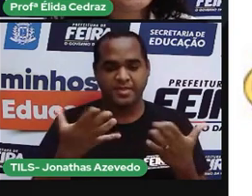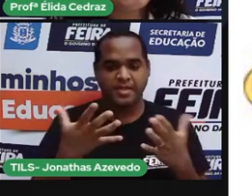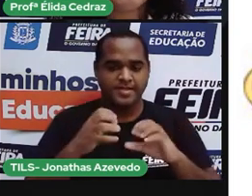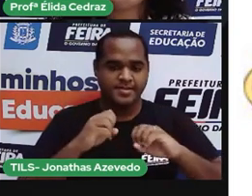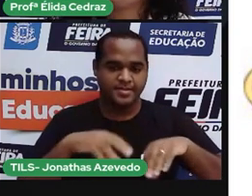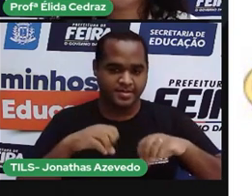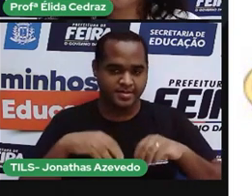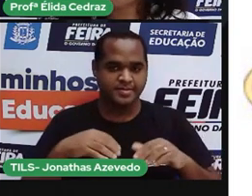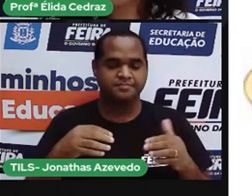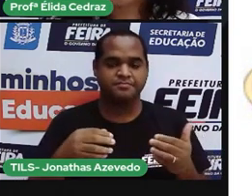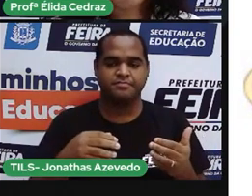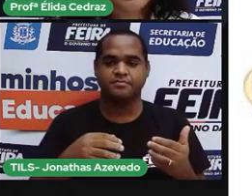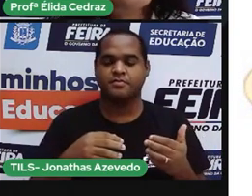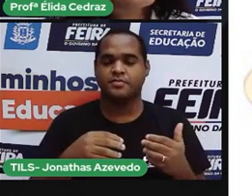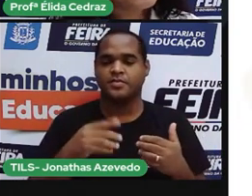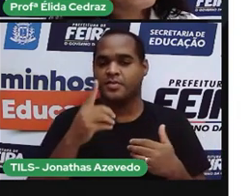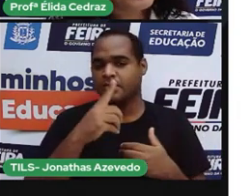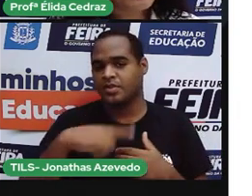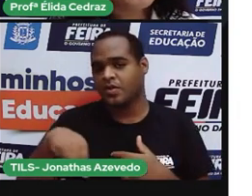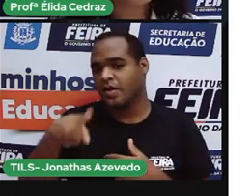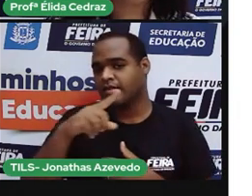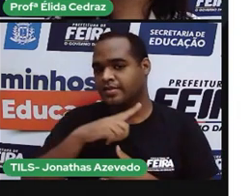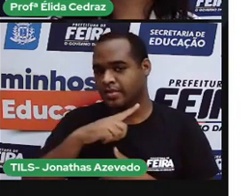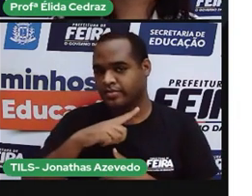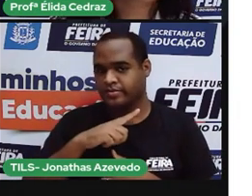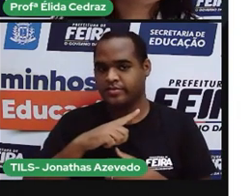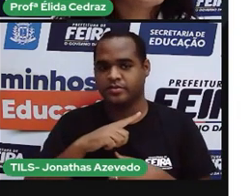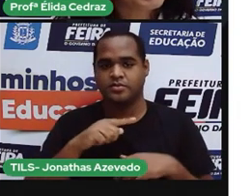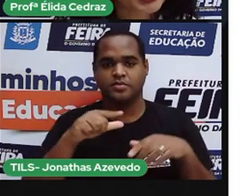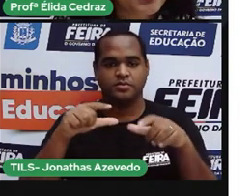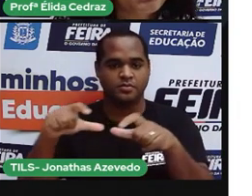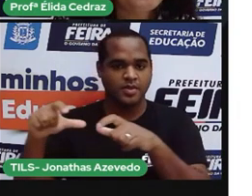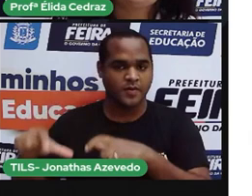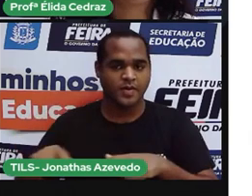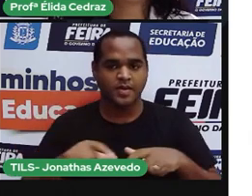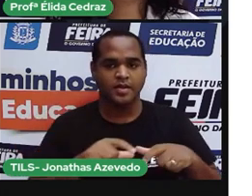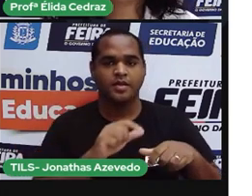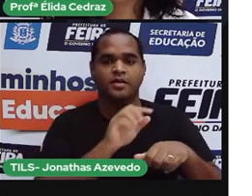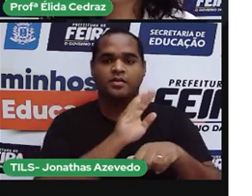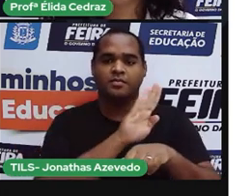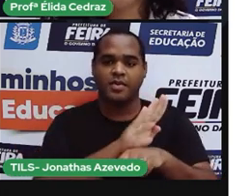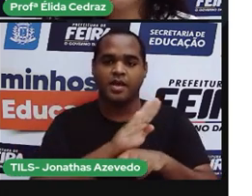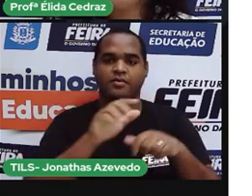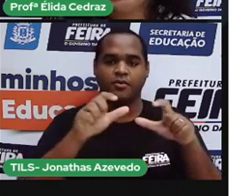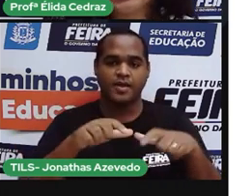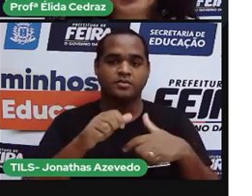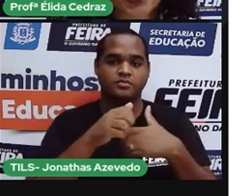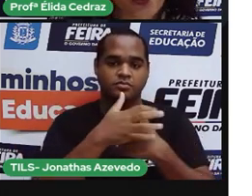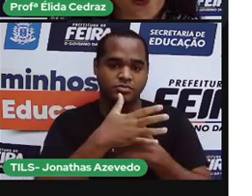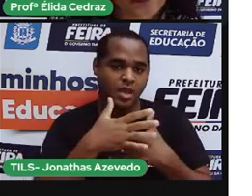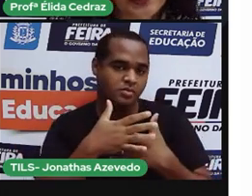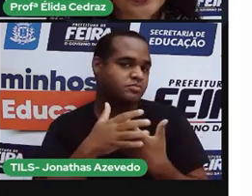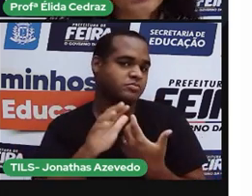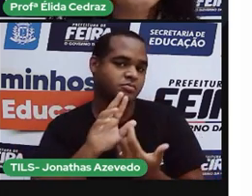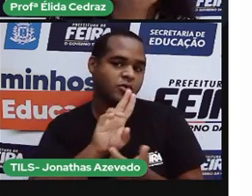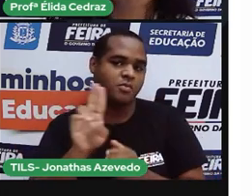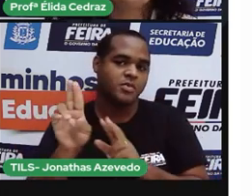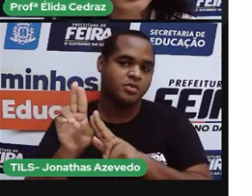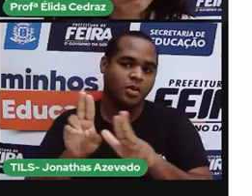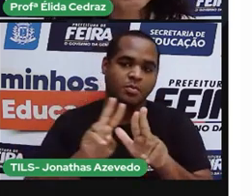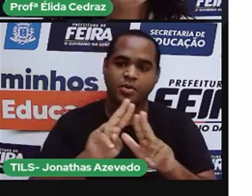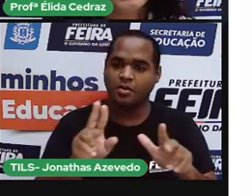Nós vimos os baixos da cidade, os tipos e a origem dos nomes.